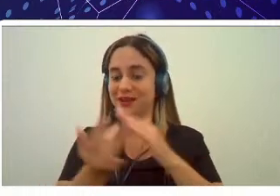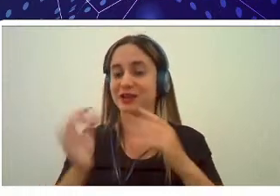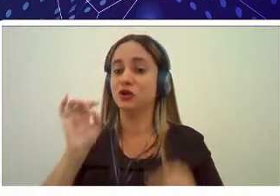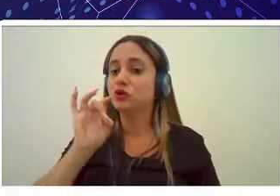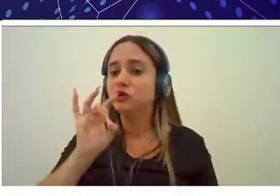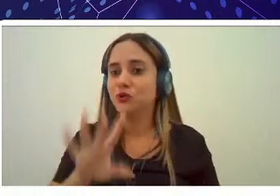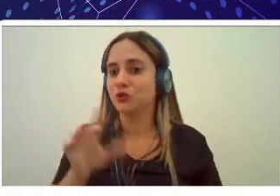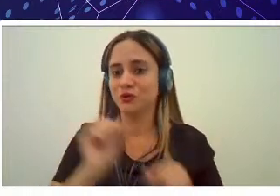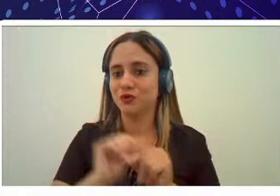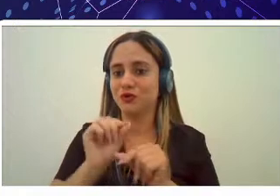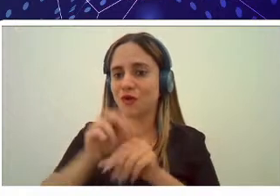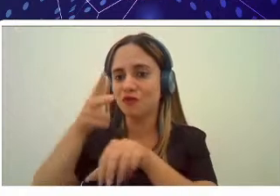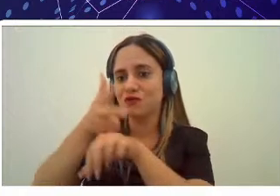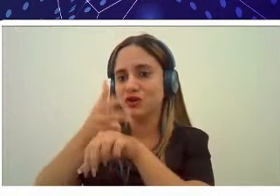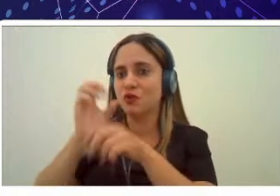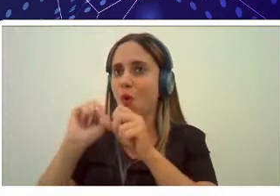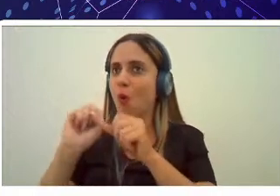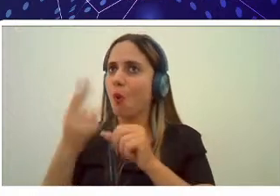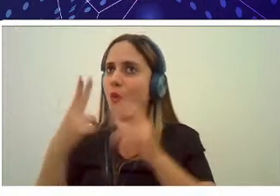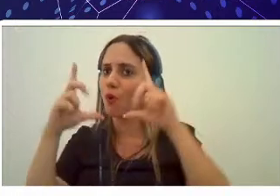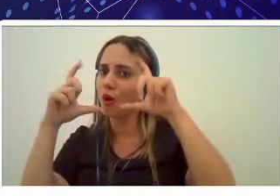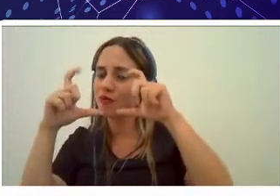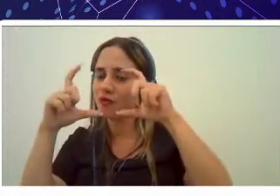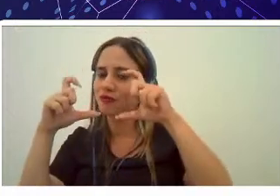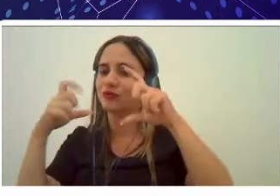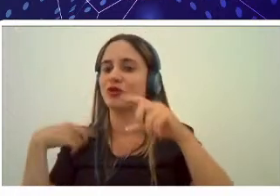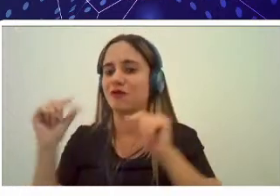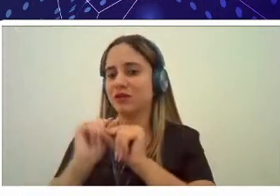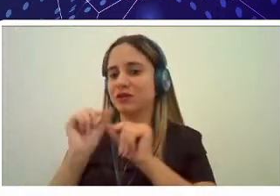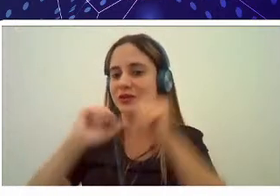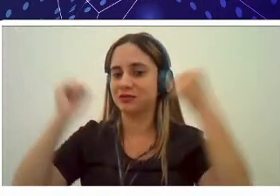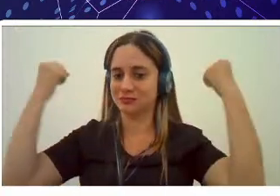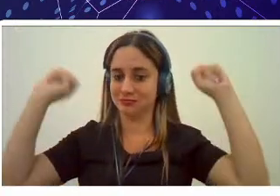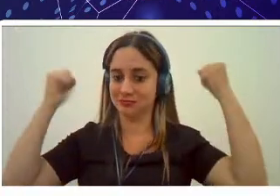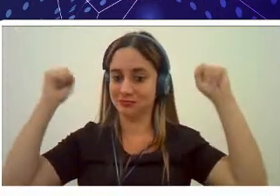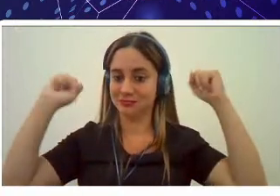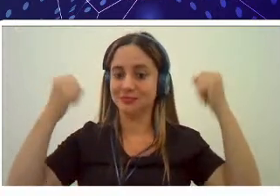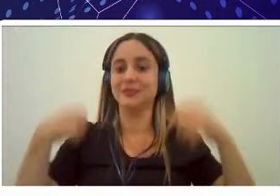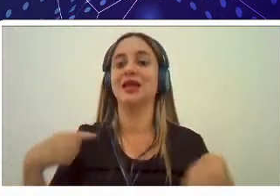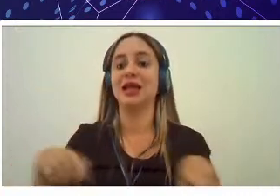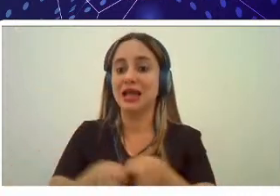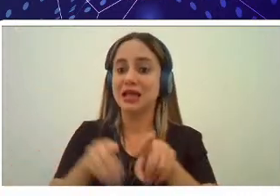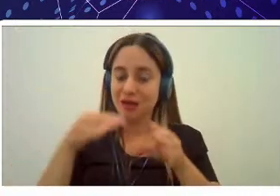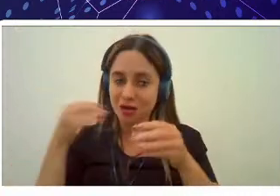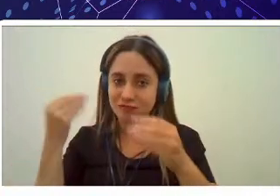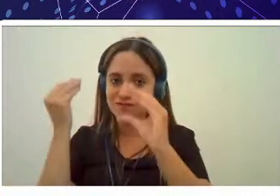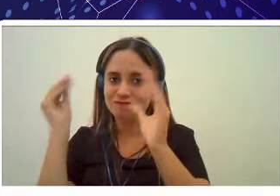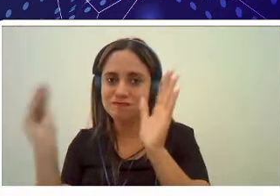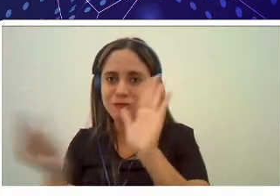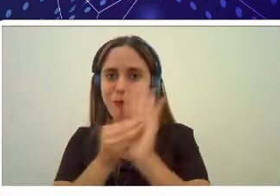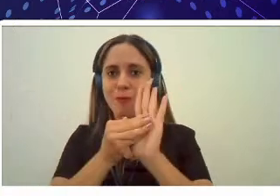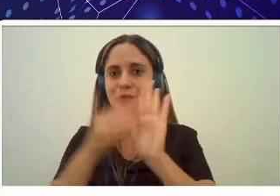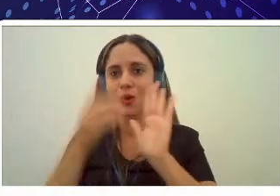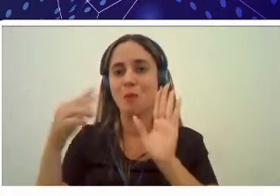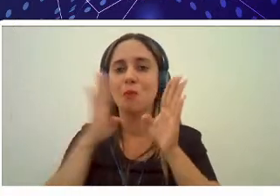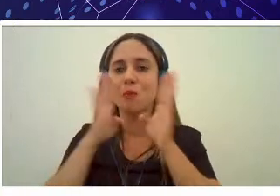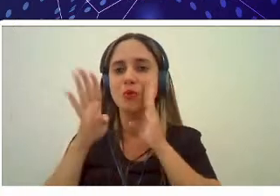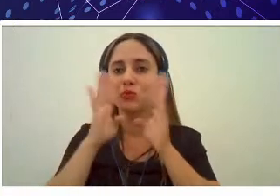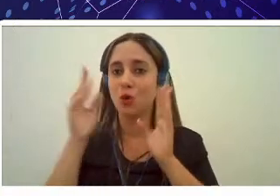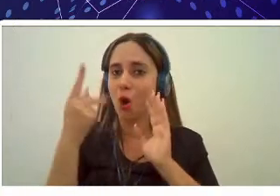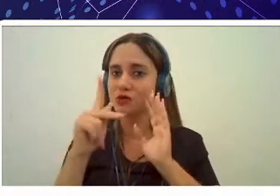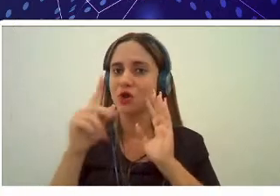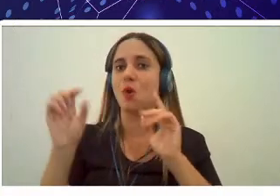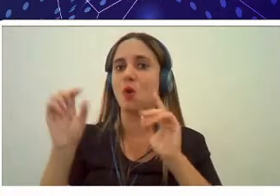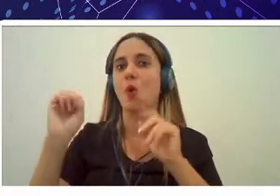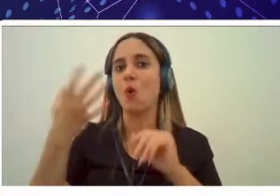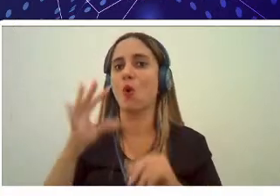que façam um registro vídeo ou fotográfico realizando uma atividade esportiva e publique material na sua própria página do Facebook ou do Instagram